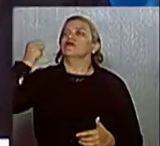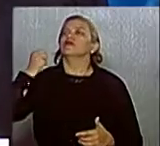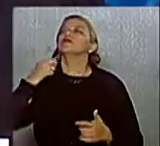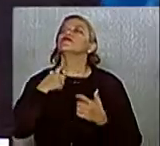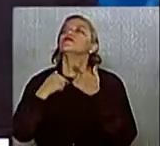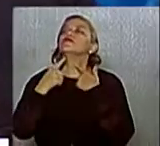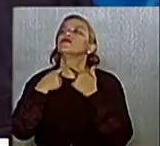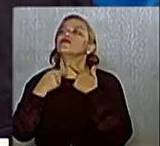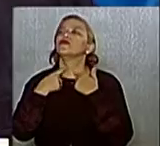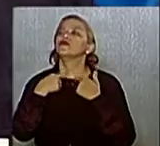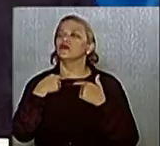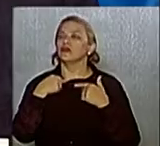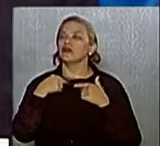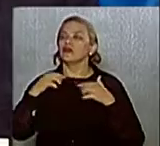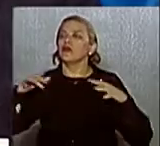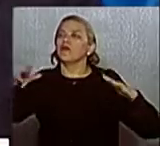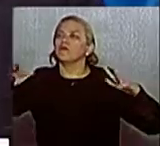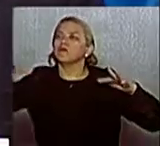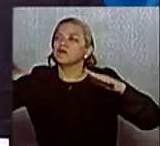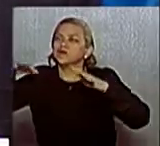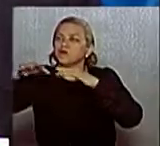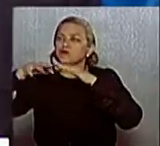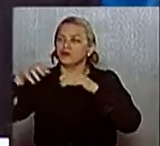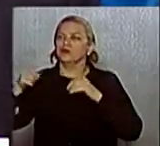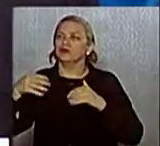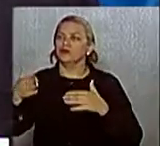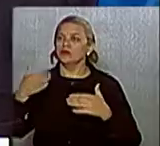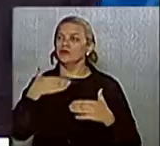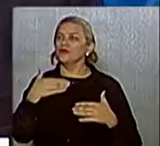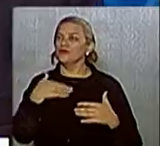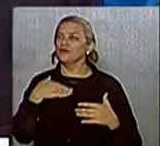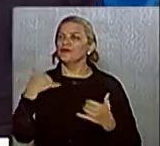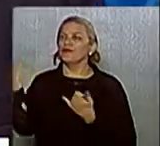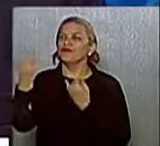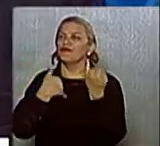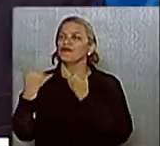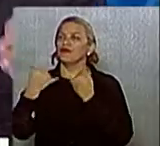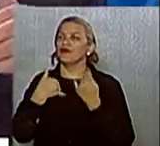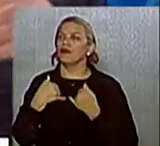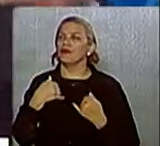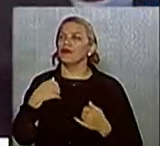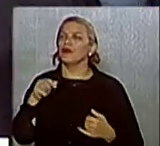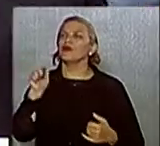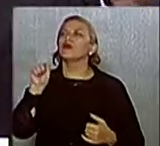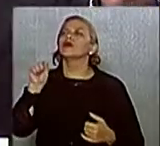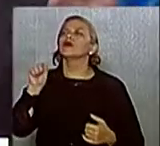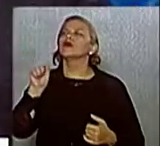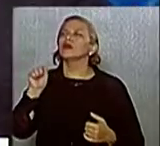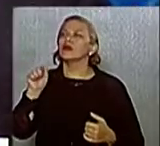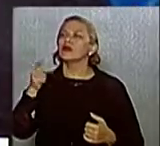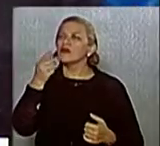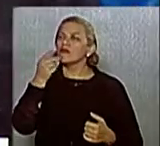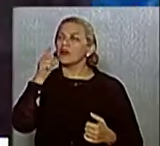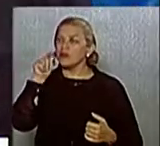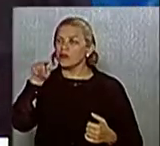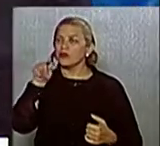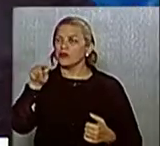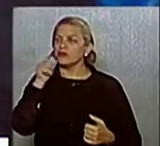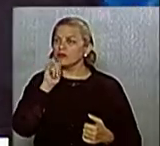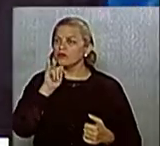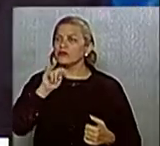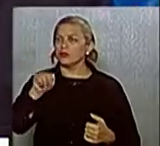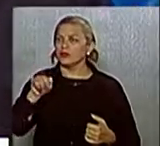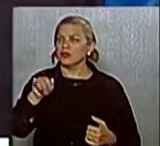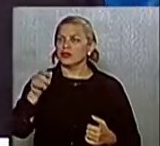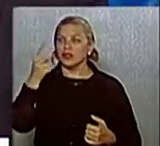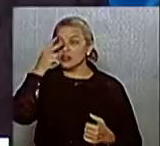acontecendo no cenário político de Guará. Mas talvez quem passou essas informações para você, enquanto você estava em São José e não vivia a realidade